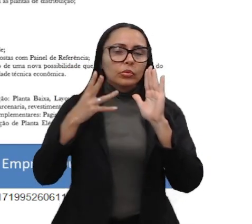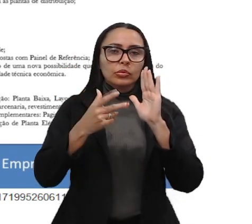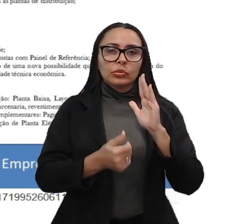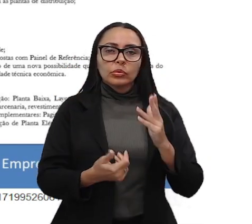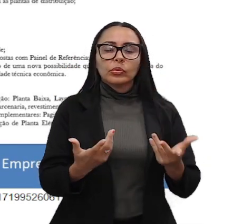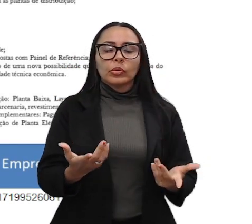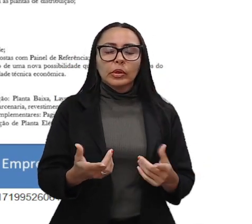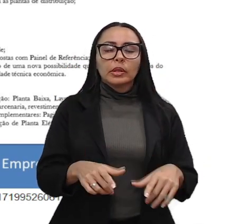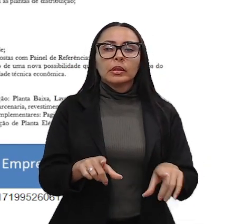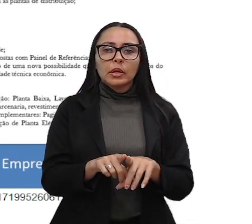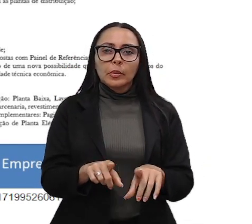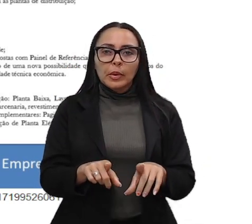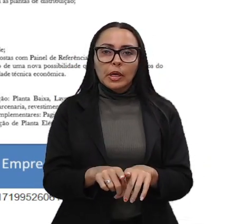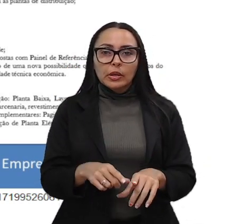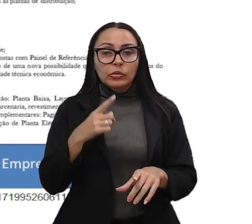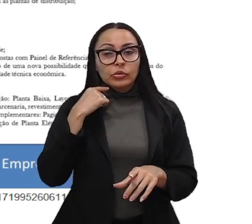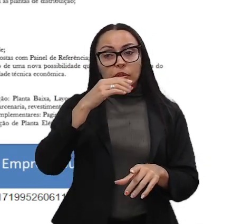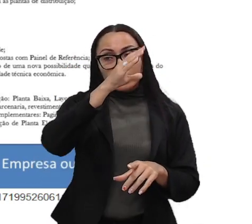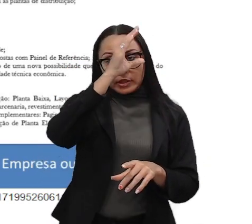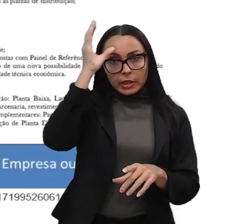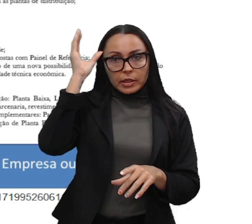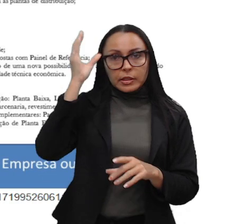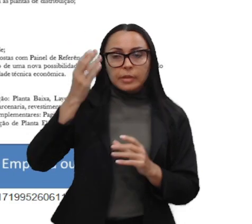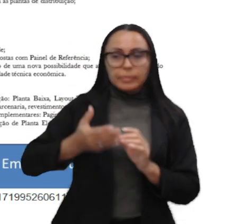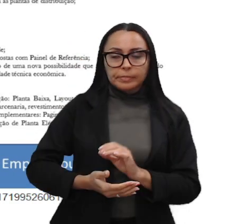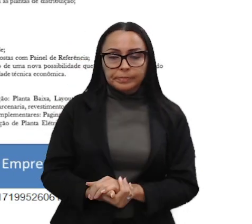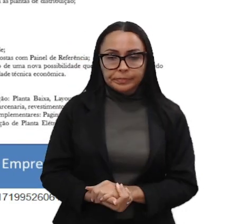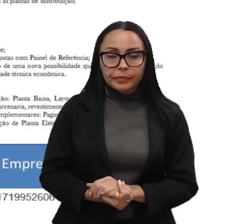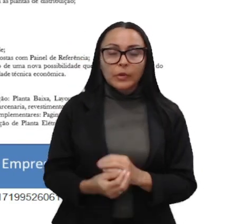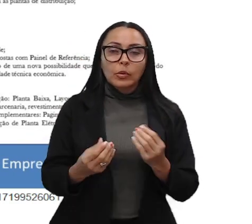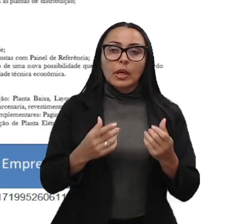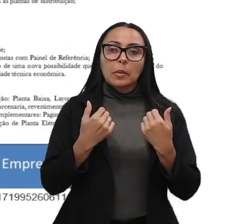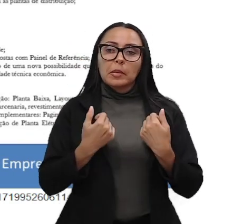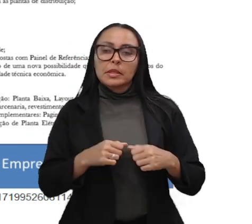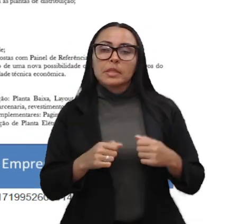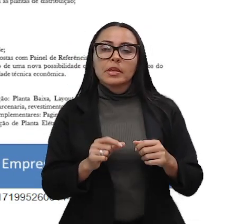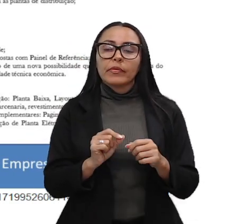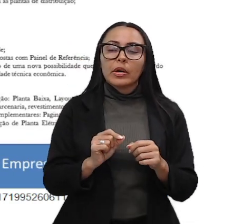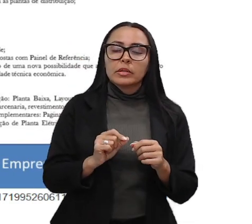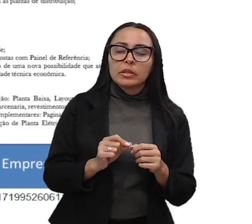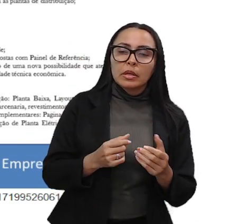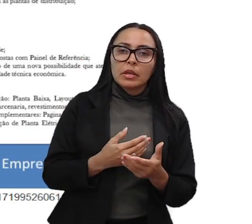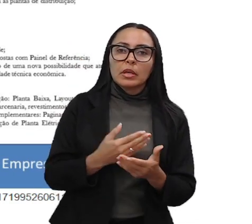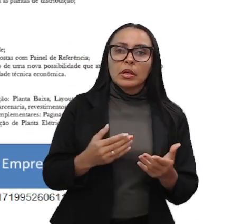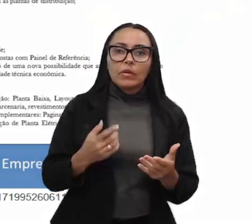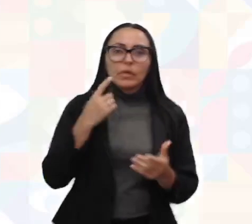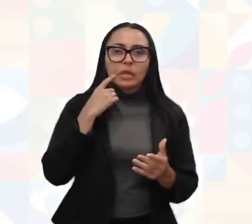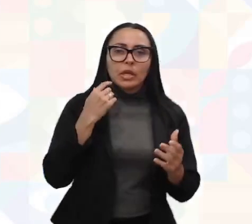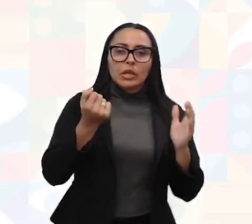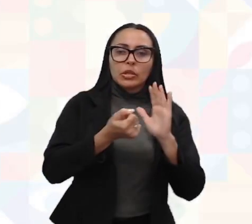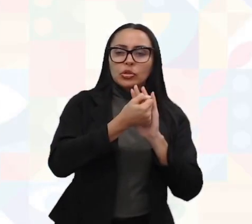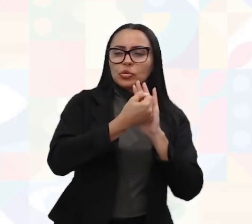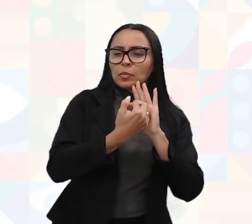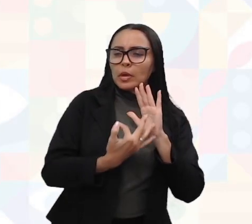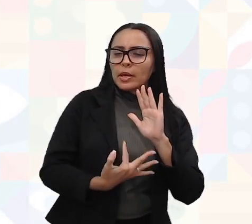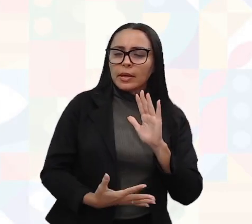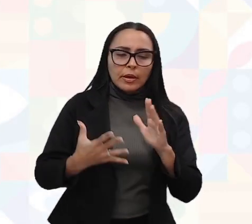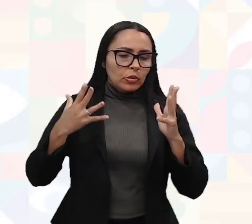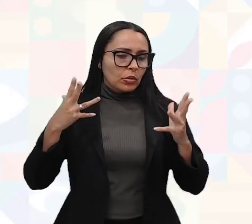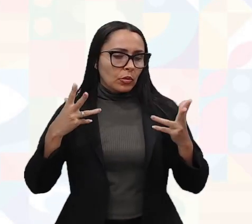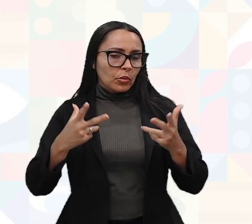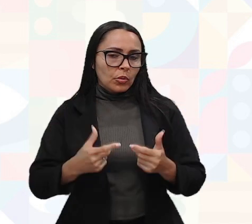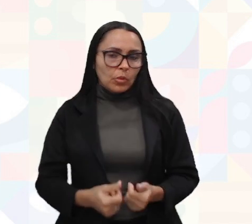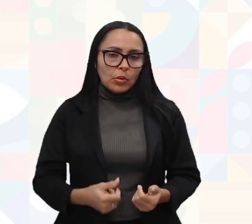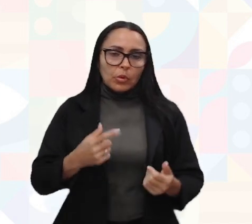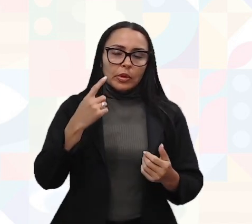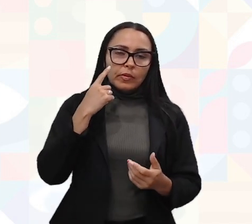obrigações desses clientes. O que é que ele precisa ser feito, você descreve todo o serviço, vai mostrar